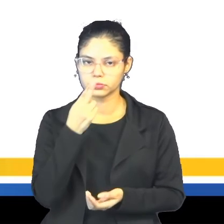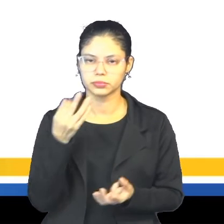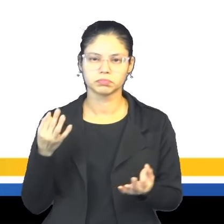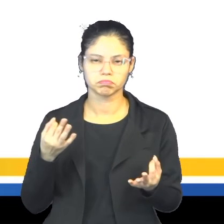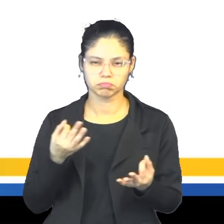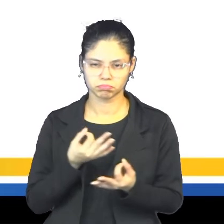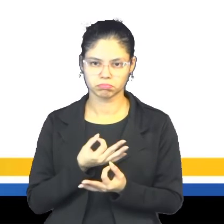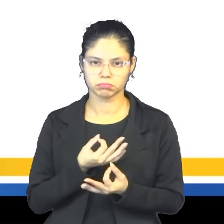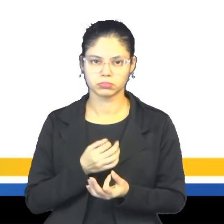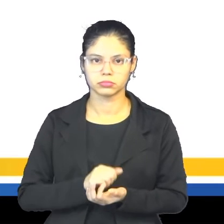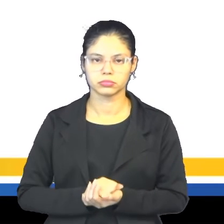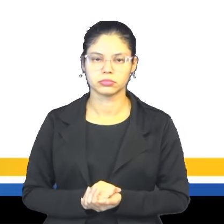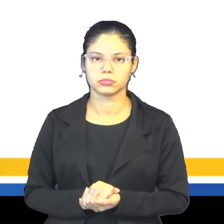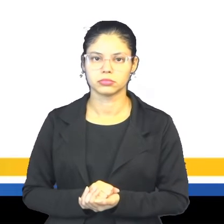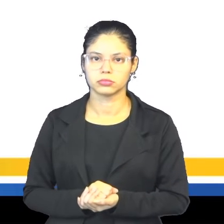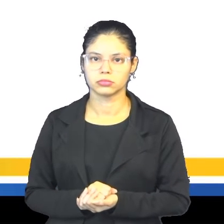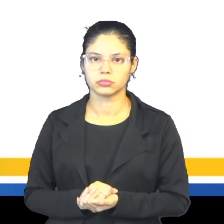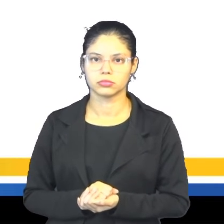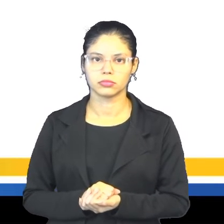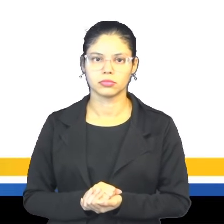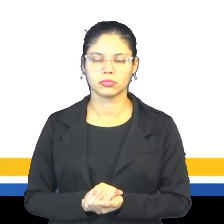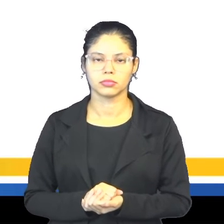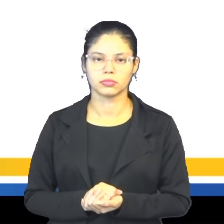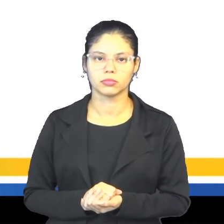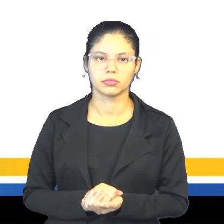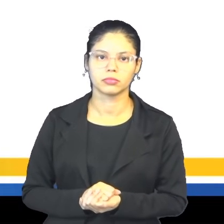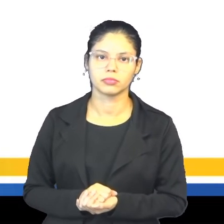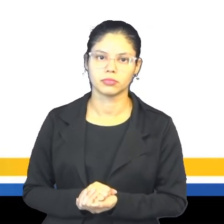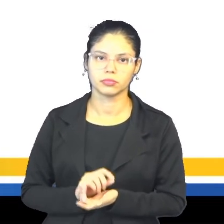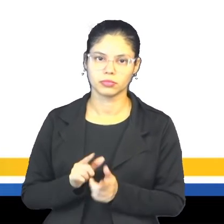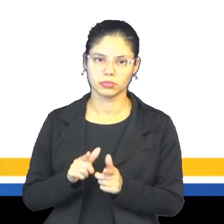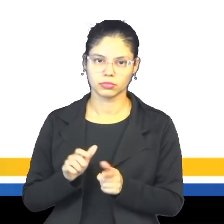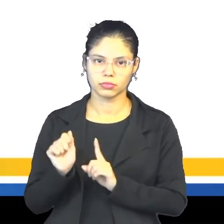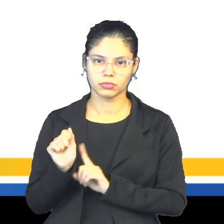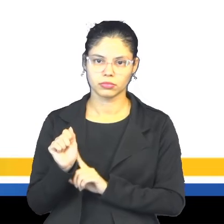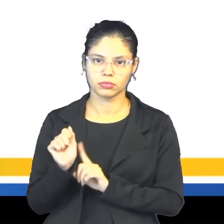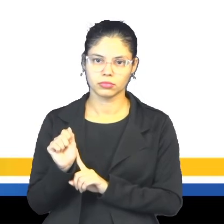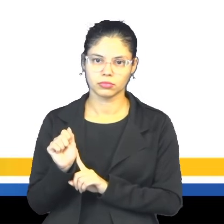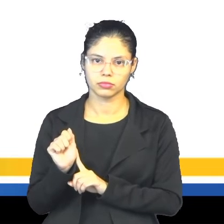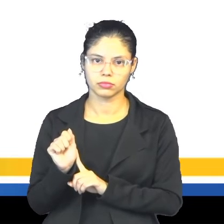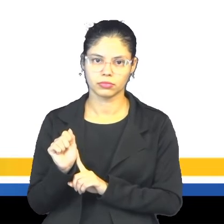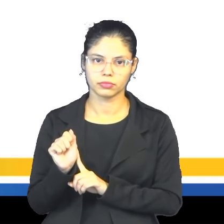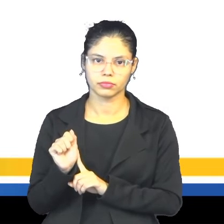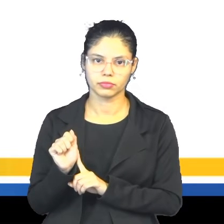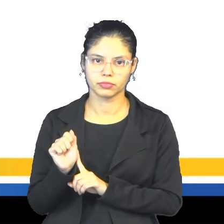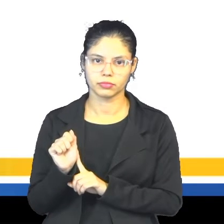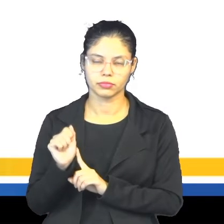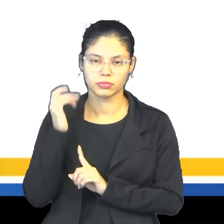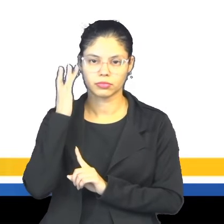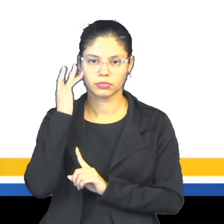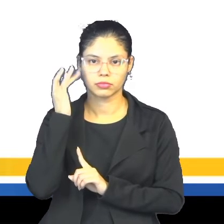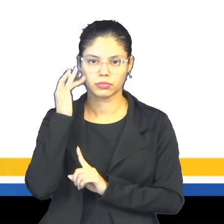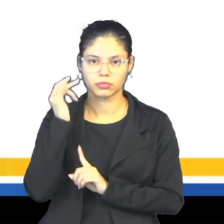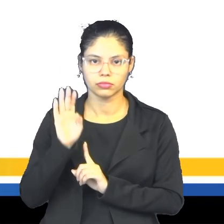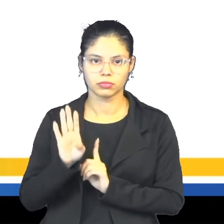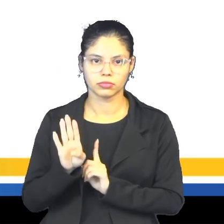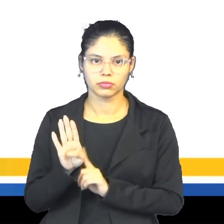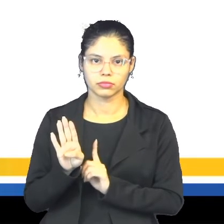ótima. She looks great, ok? Na letra A, nós temos tomorrow, amanhã.